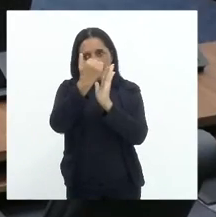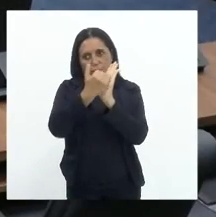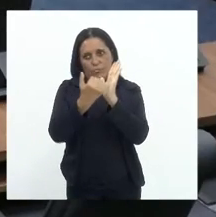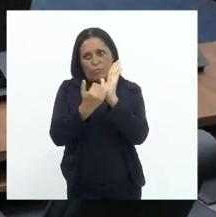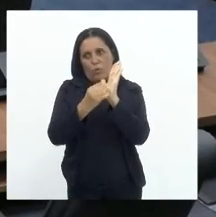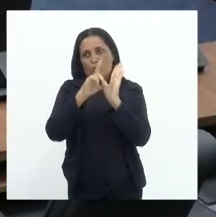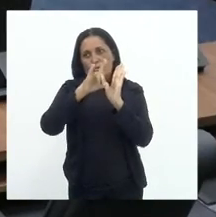Obrigada.